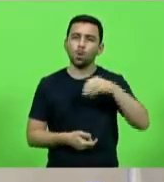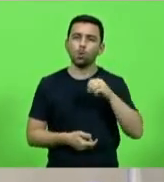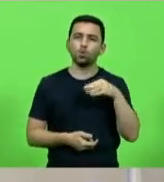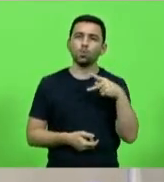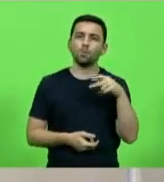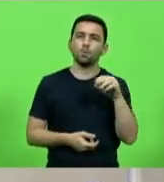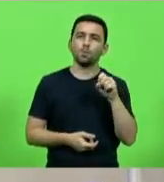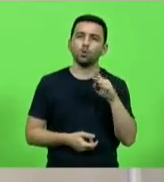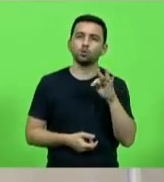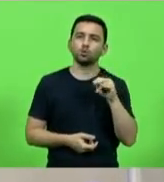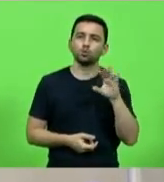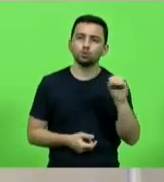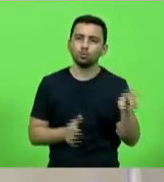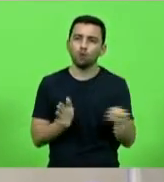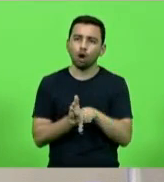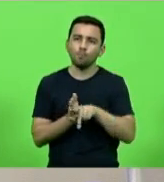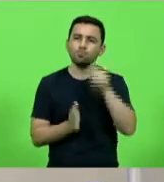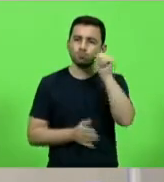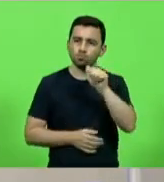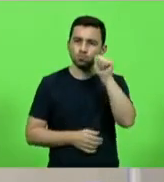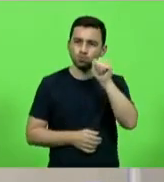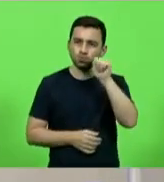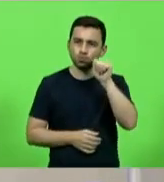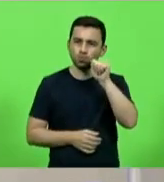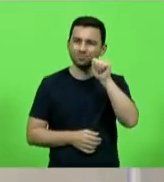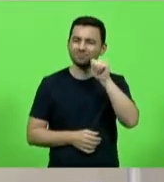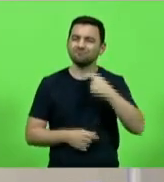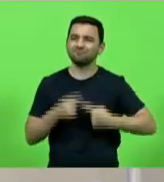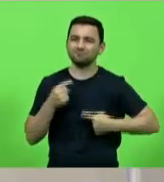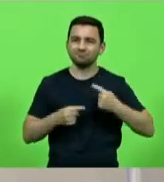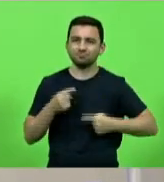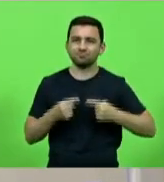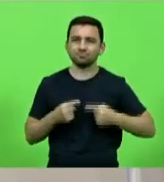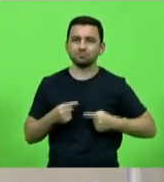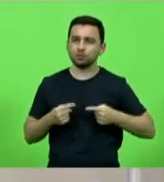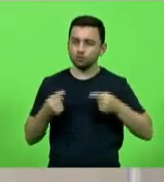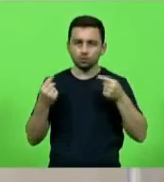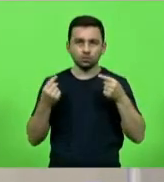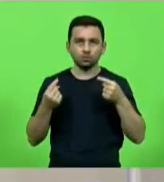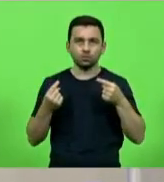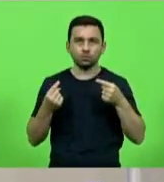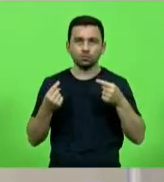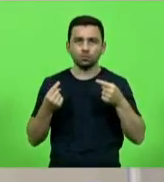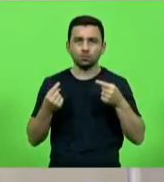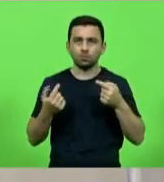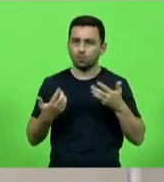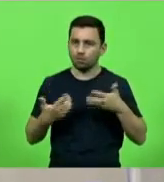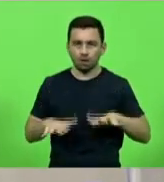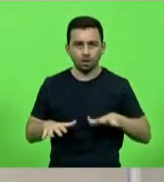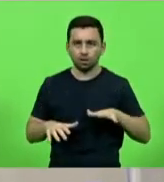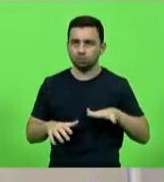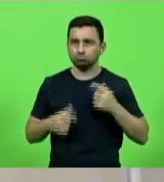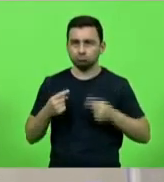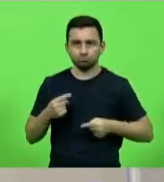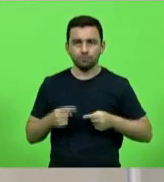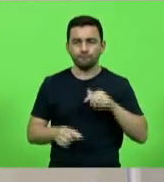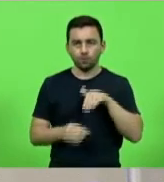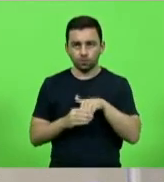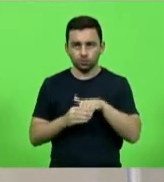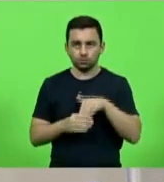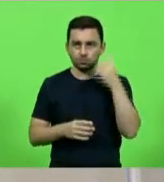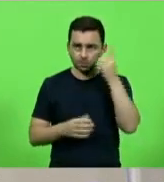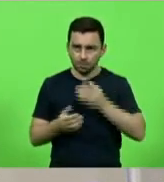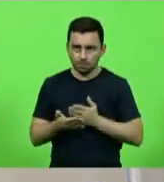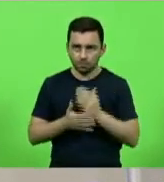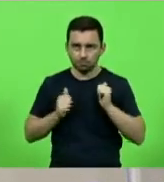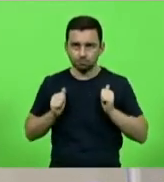monopostos exclusiva para mulheres. Em discussão. Não havendo quem queira discutir, em votação. Deputados que aprovam,